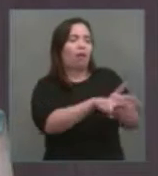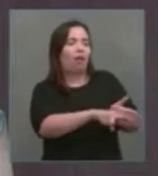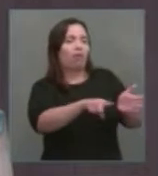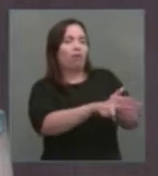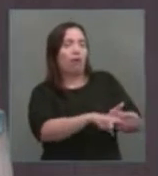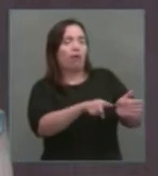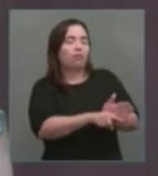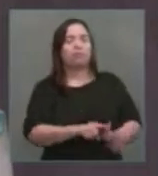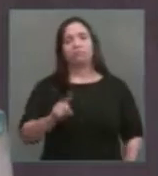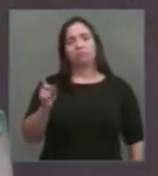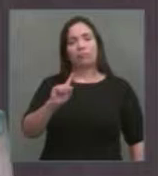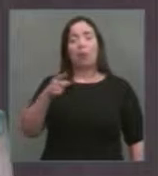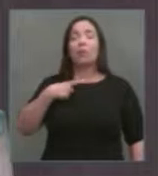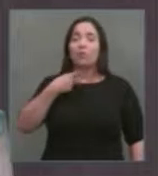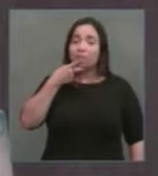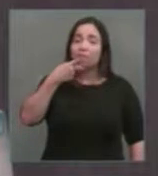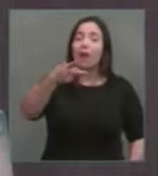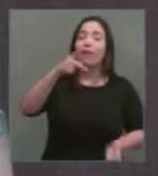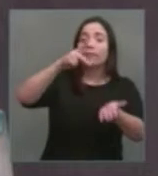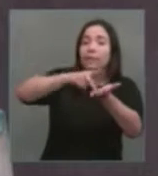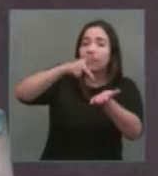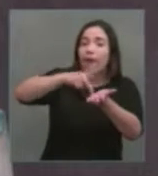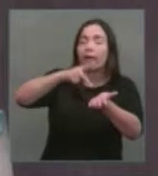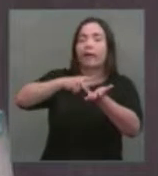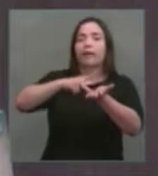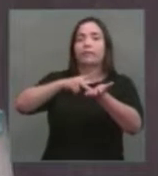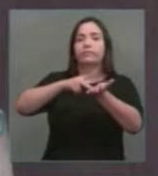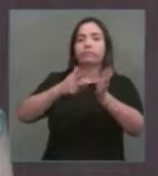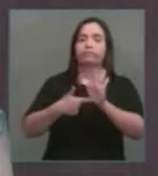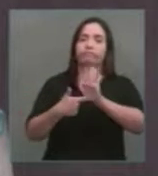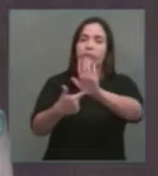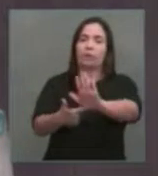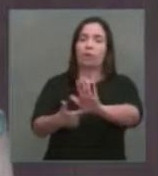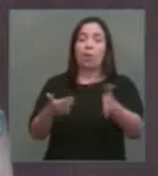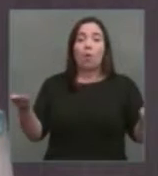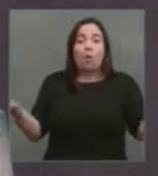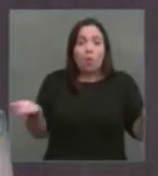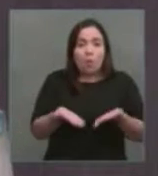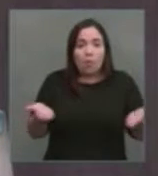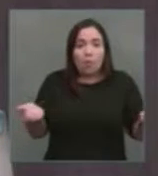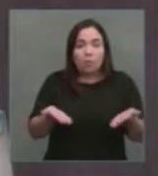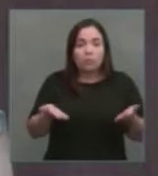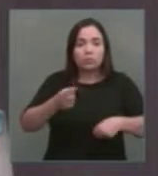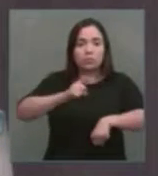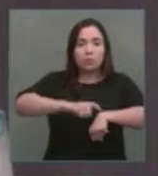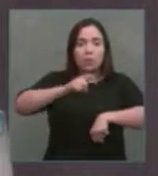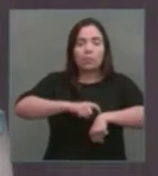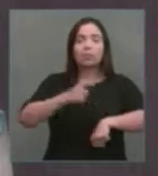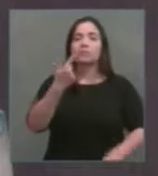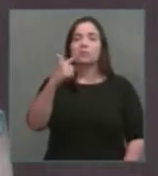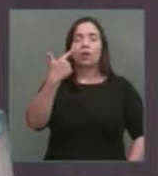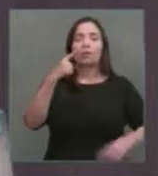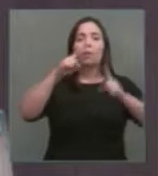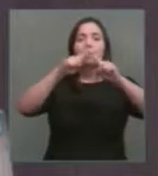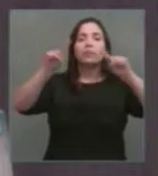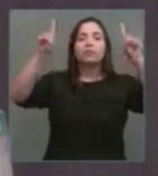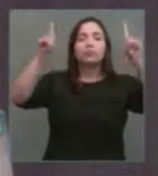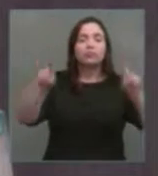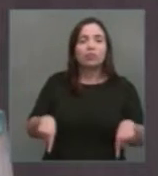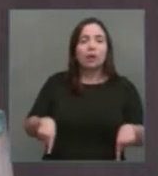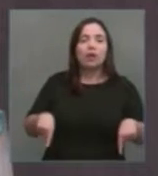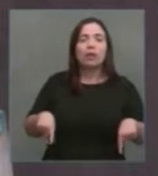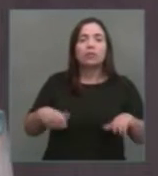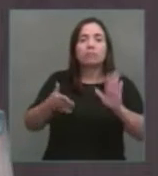realista, não há hoje um projeto de